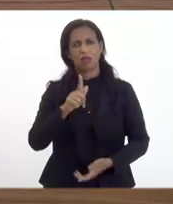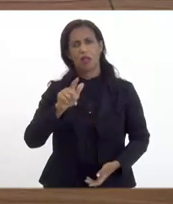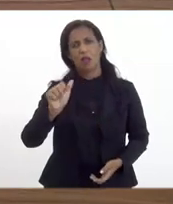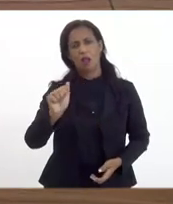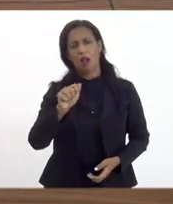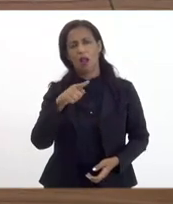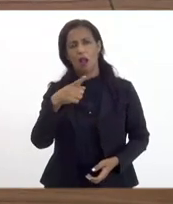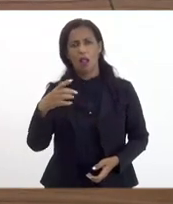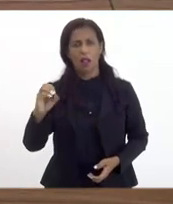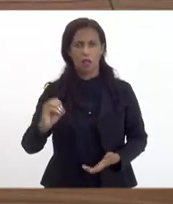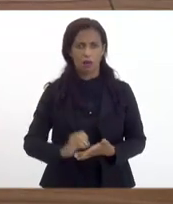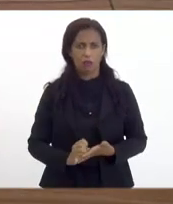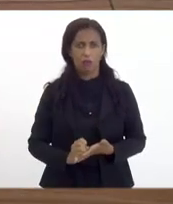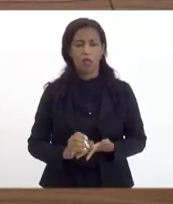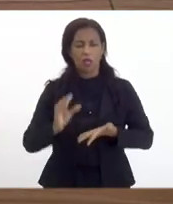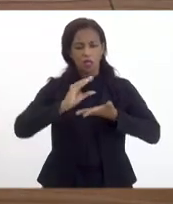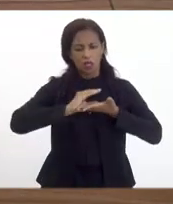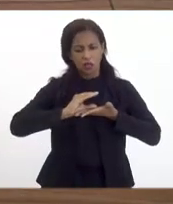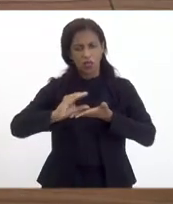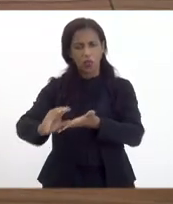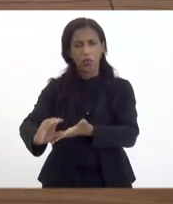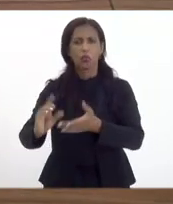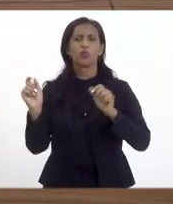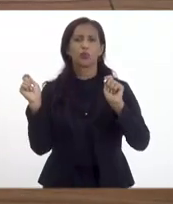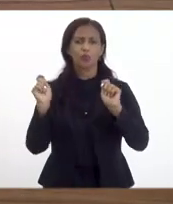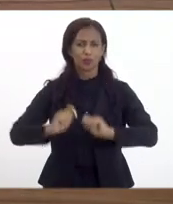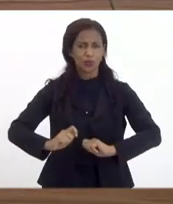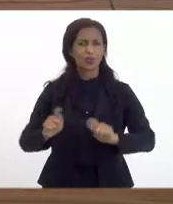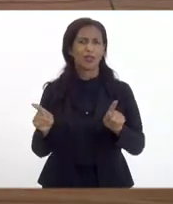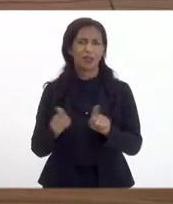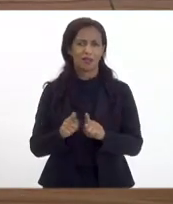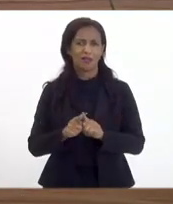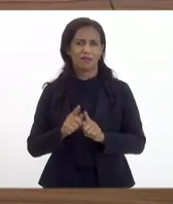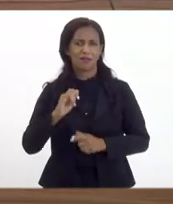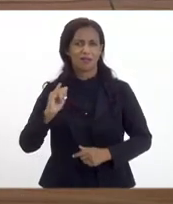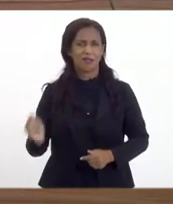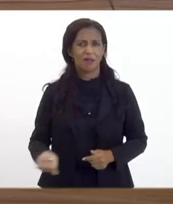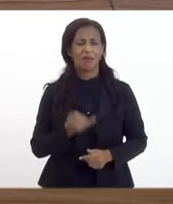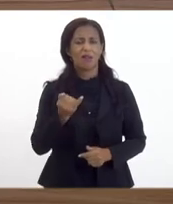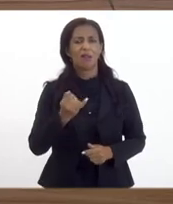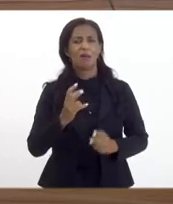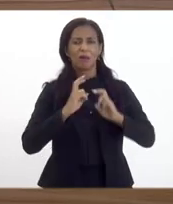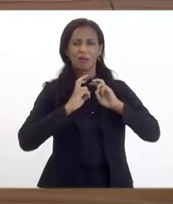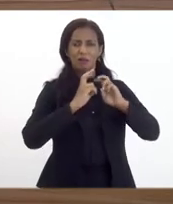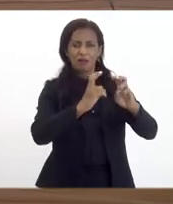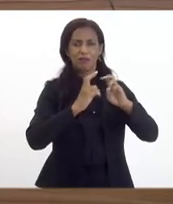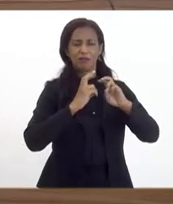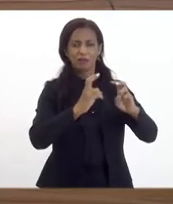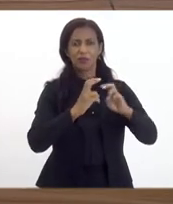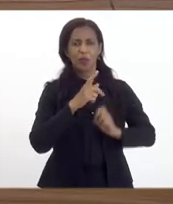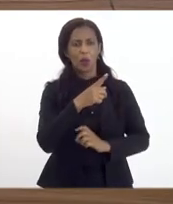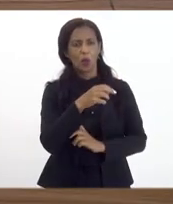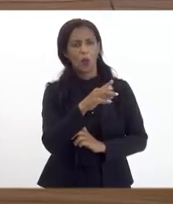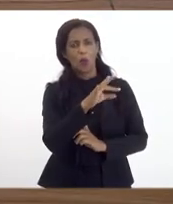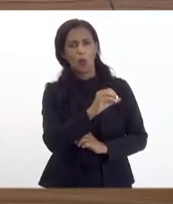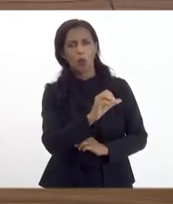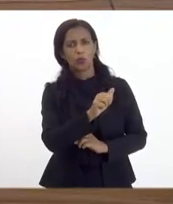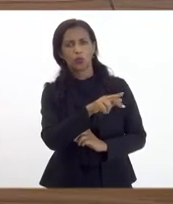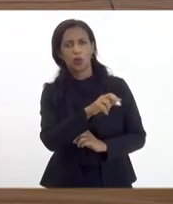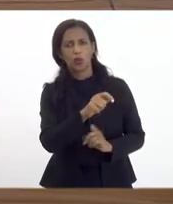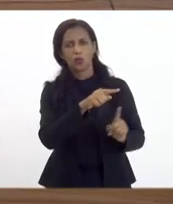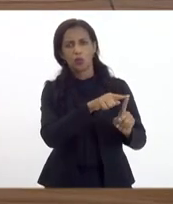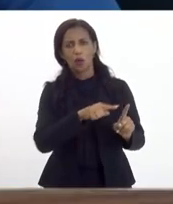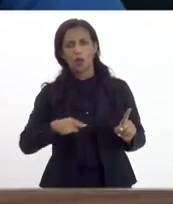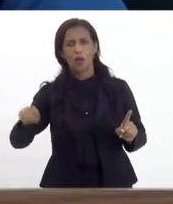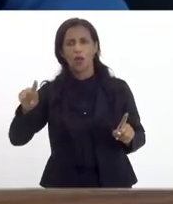esses recursos poderiam ser também capitalizados para que a gente pudesse ter a ferrovia 118 ligando o Porto do Azul a Vitória